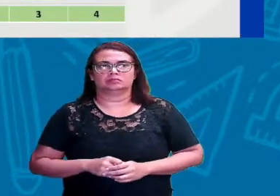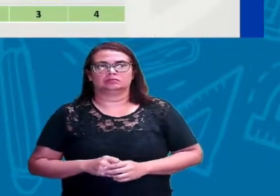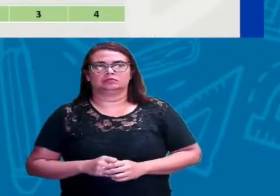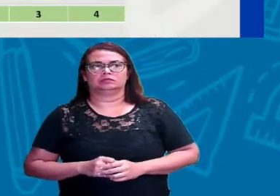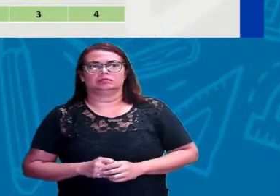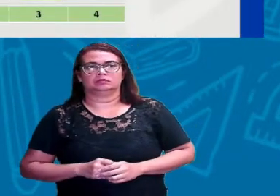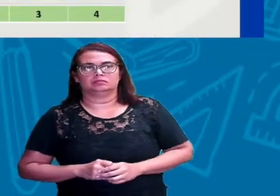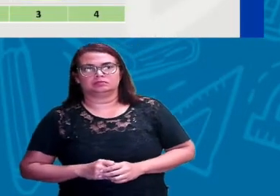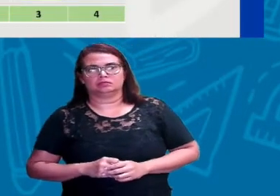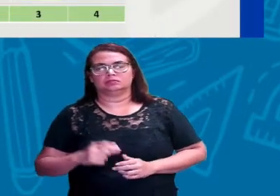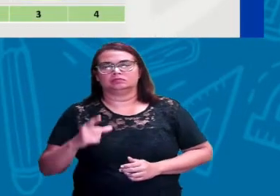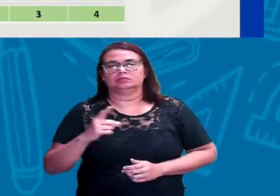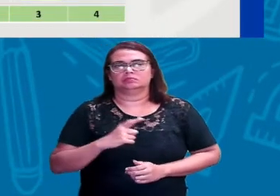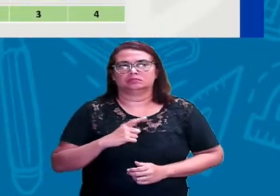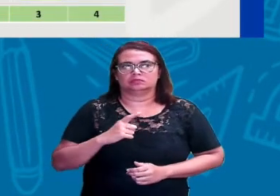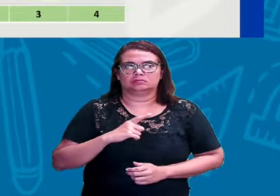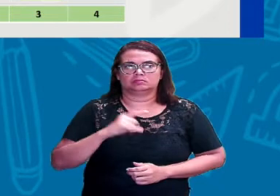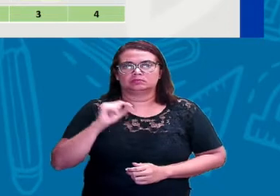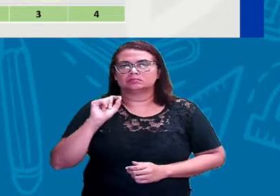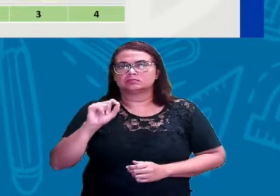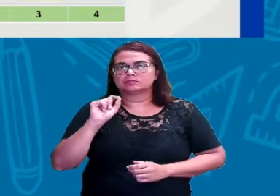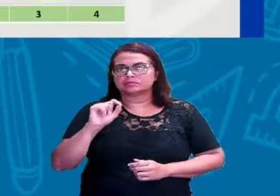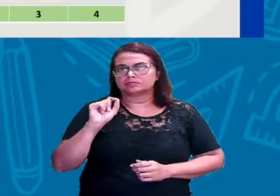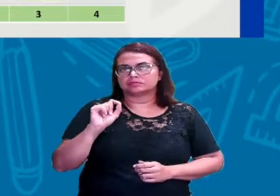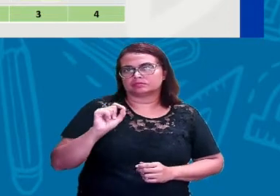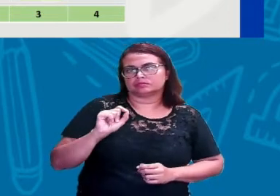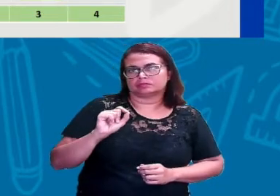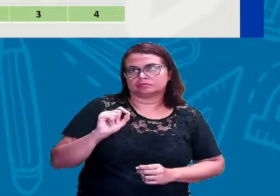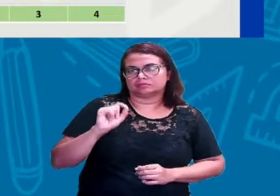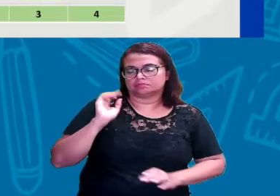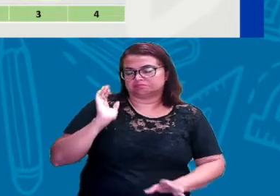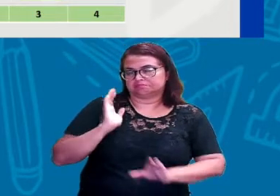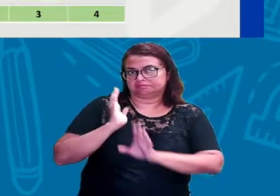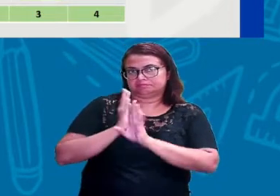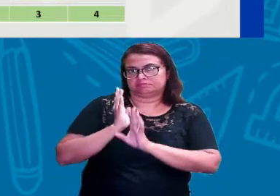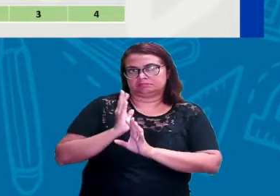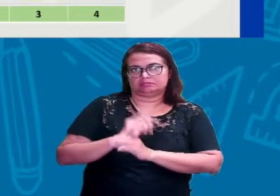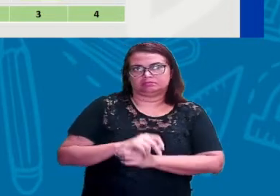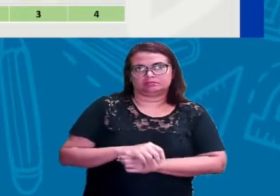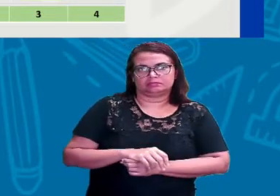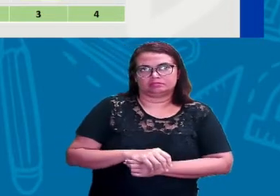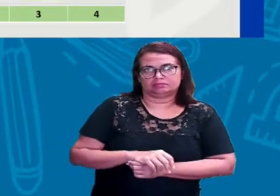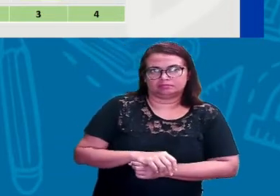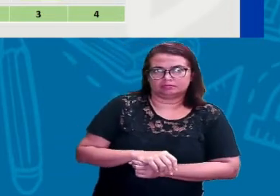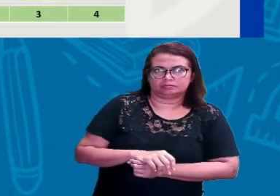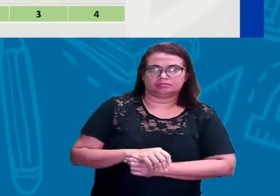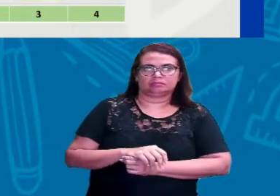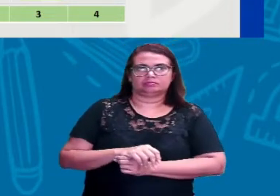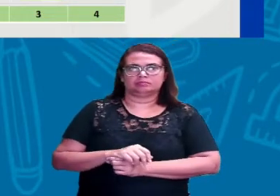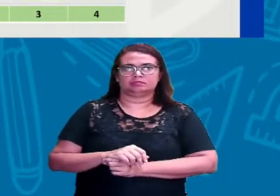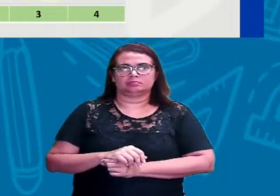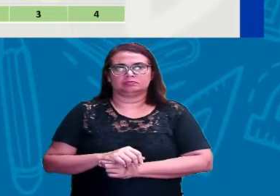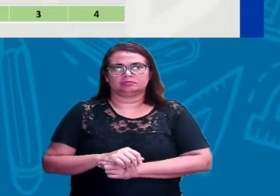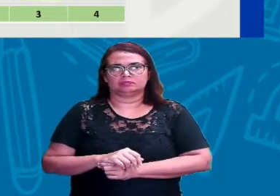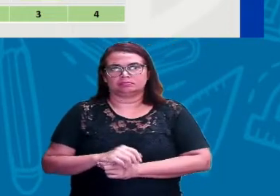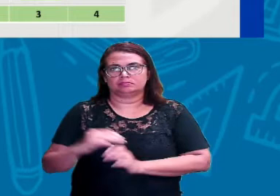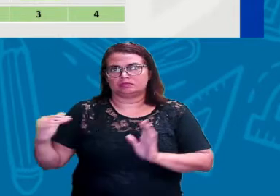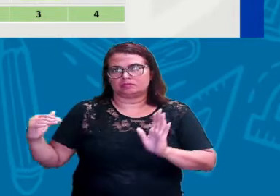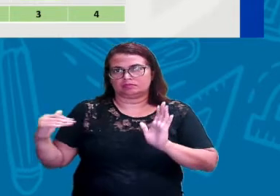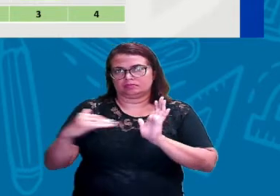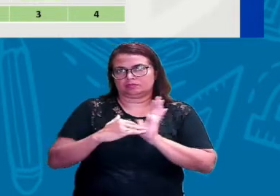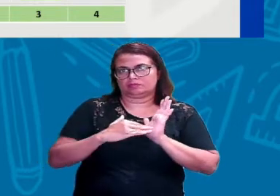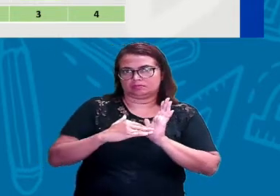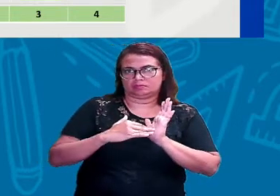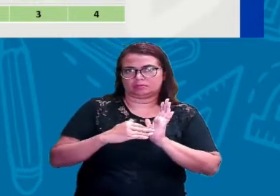bem atenção a uma palavra que vai identificar aí o que eu preciso resolver. Localiza a figura que está na última